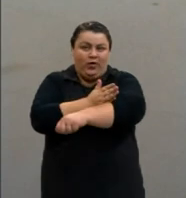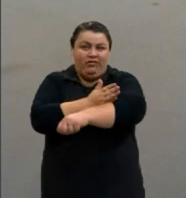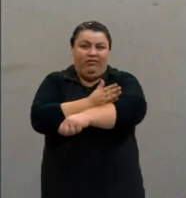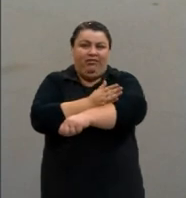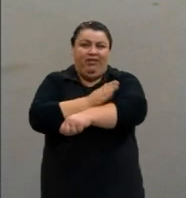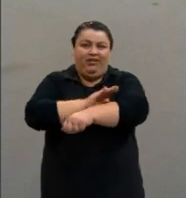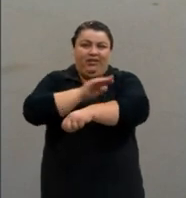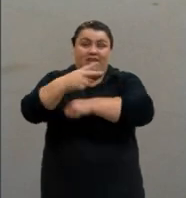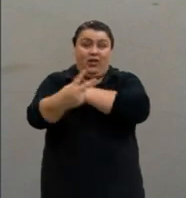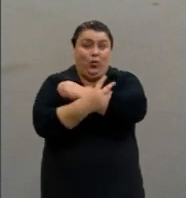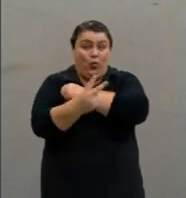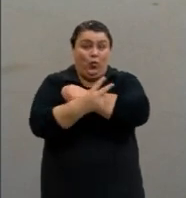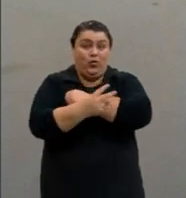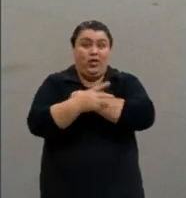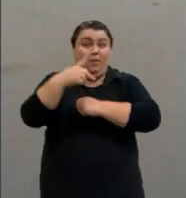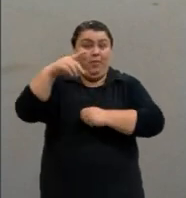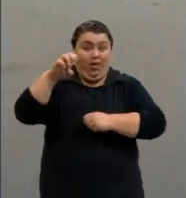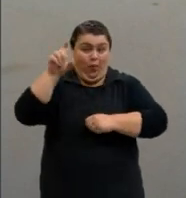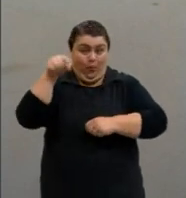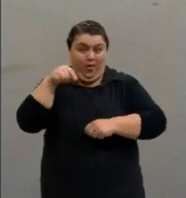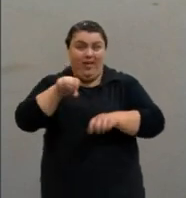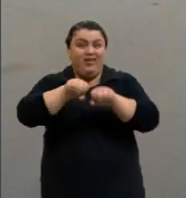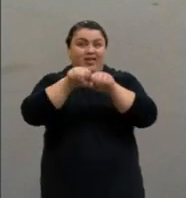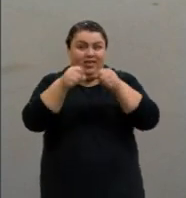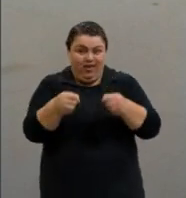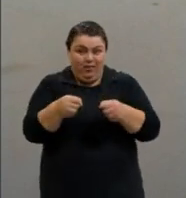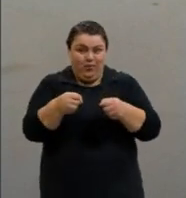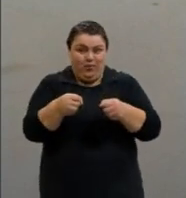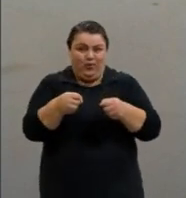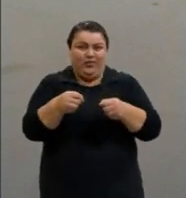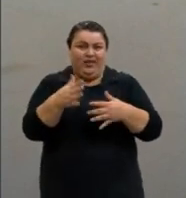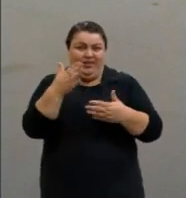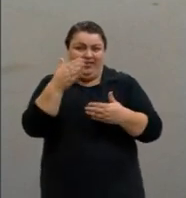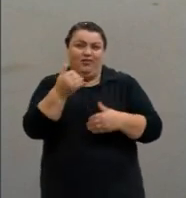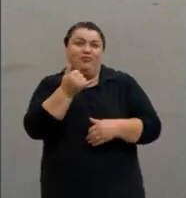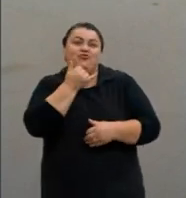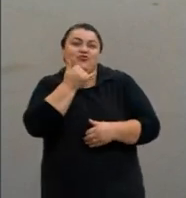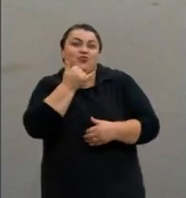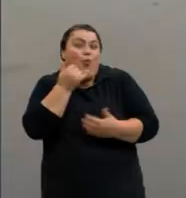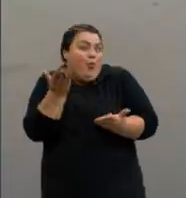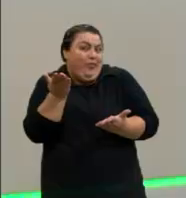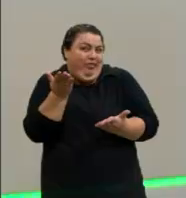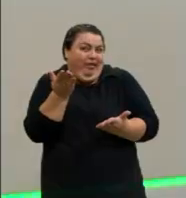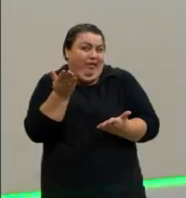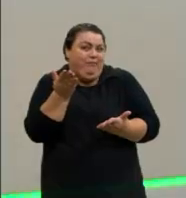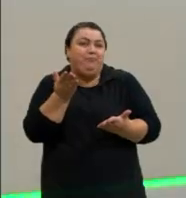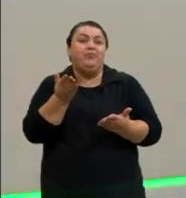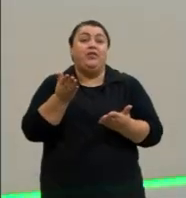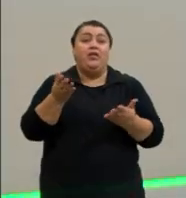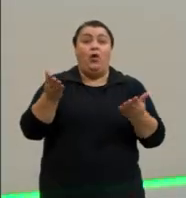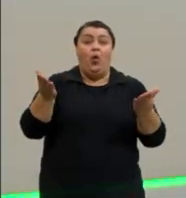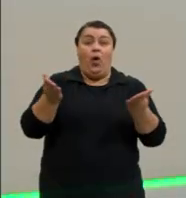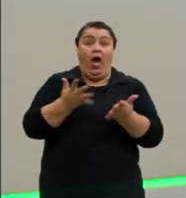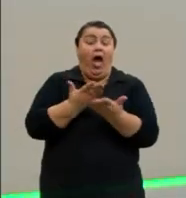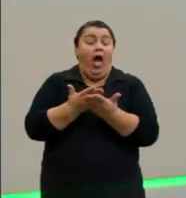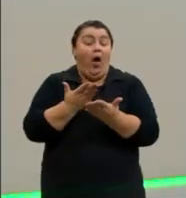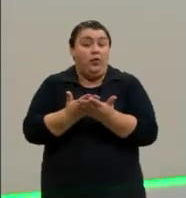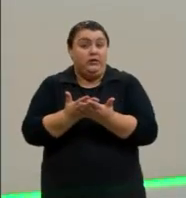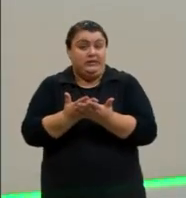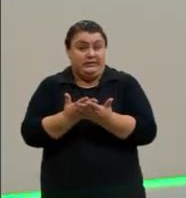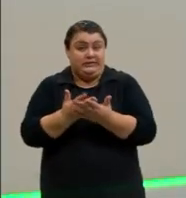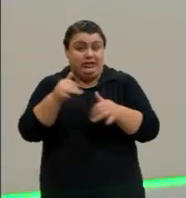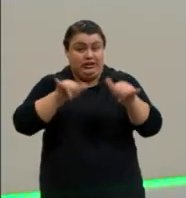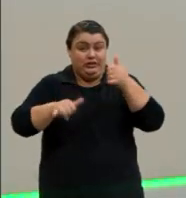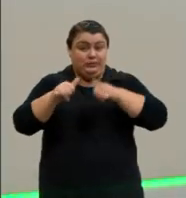algum ruído e eu peço desculpas já antecipadamente. Bom, nós vamos iniciar a aula de Química 1 com